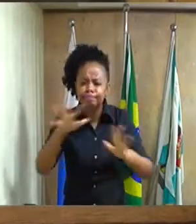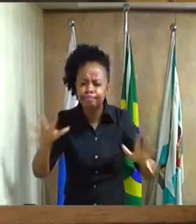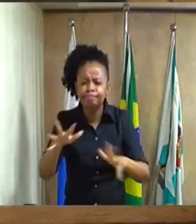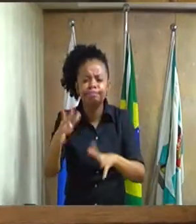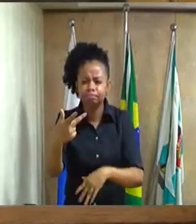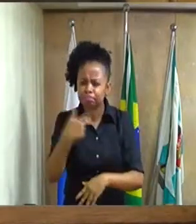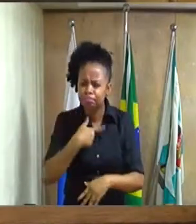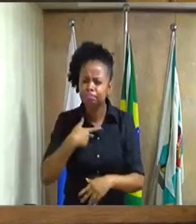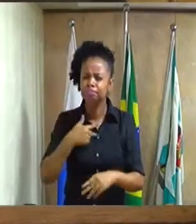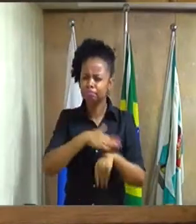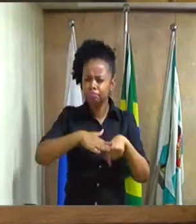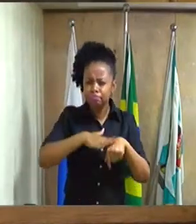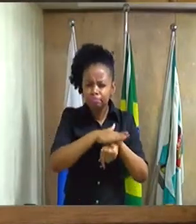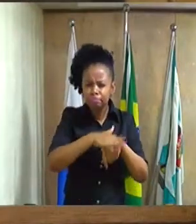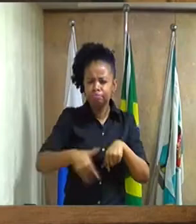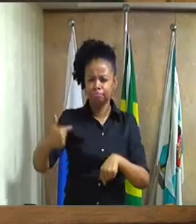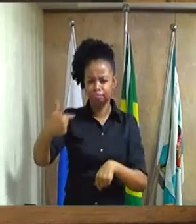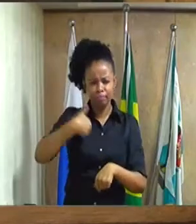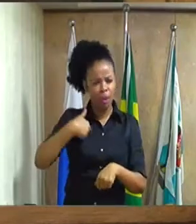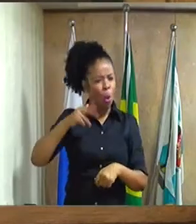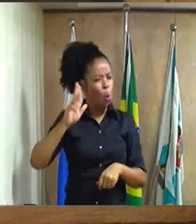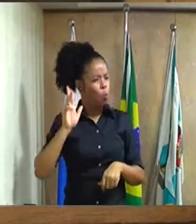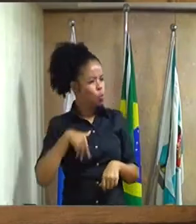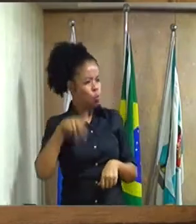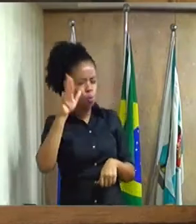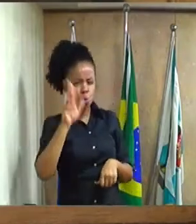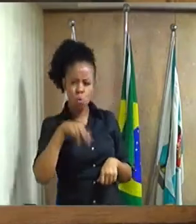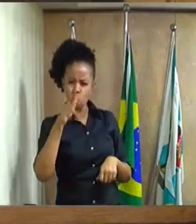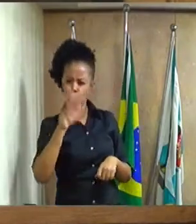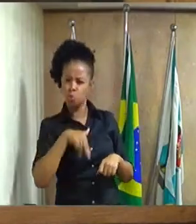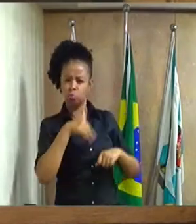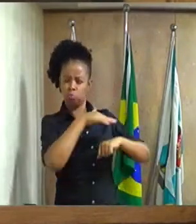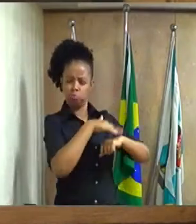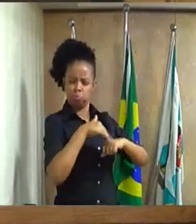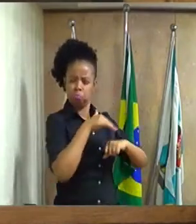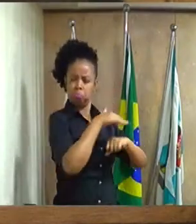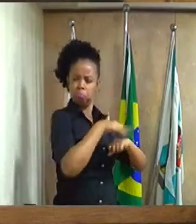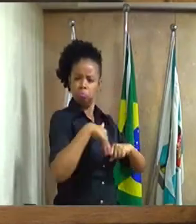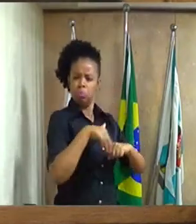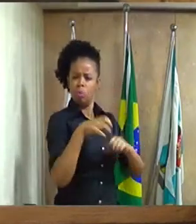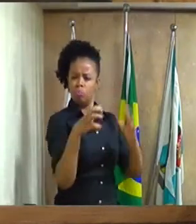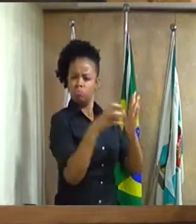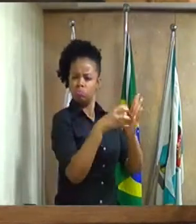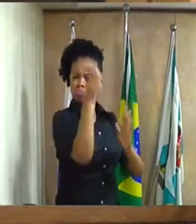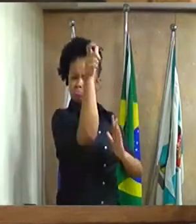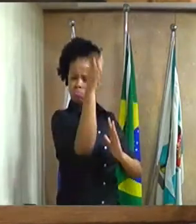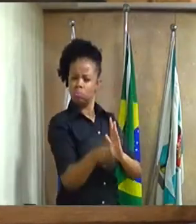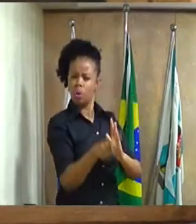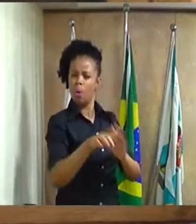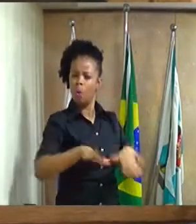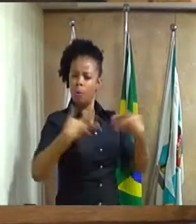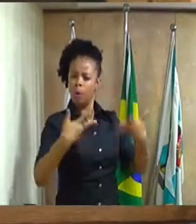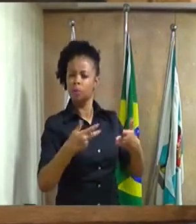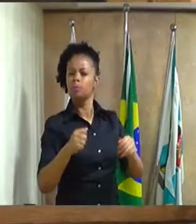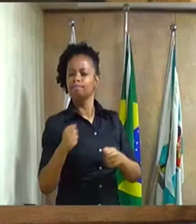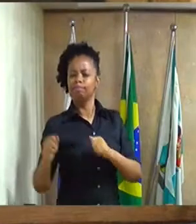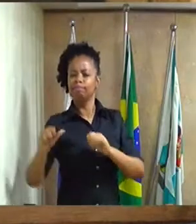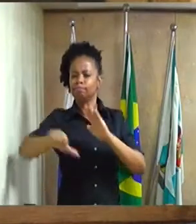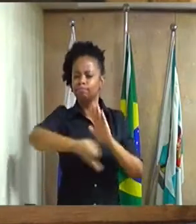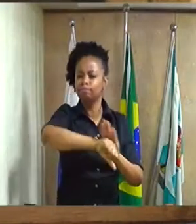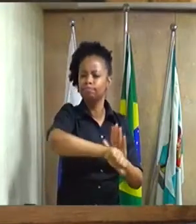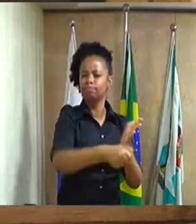que não passa a mão na cabeça de nenhum servidor que venha cometer um deslize.